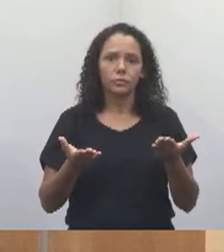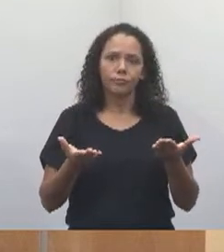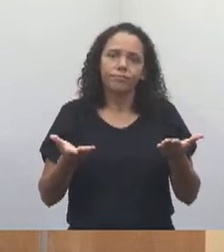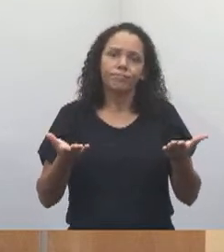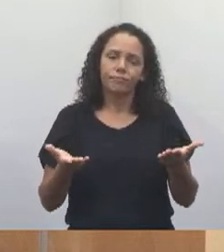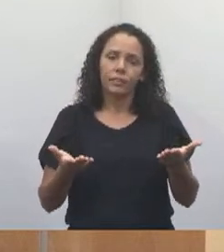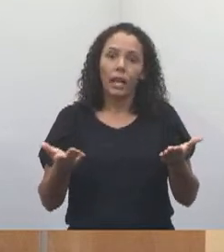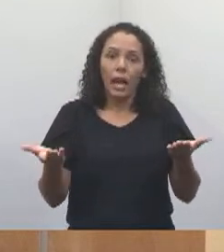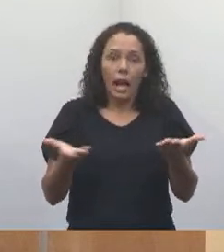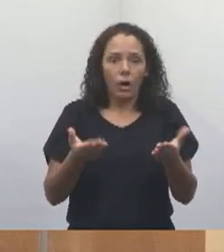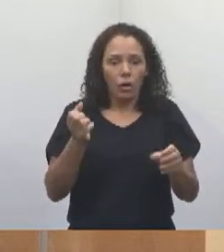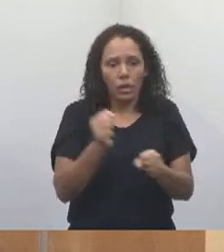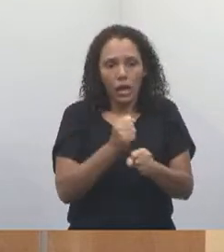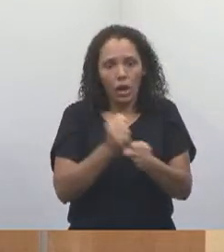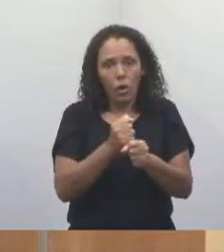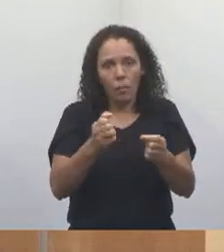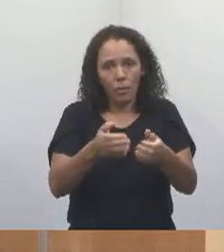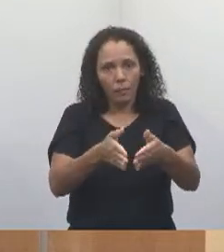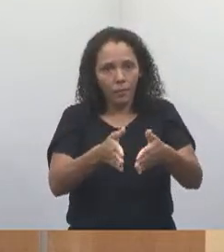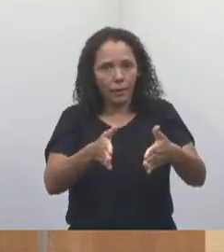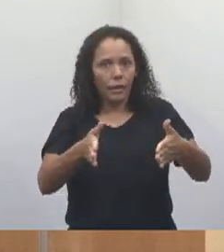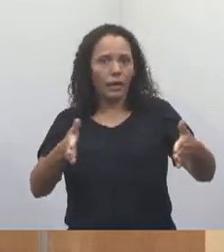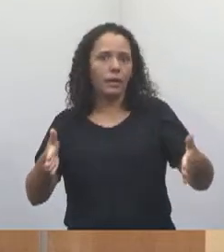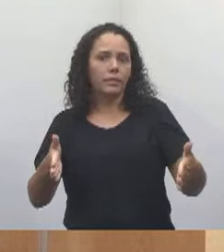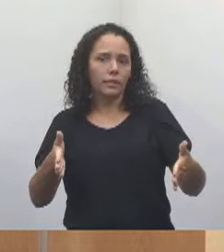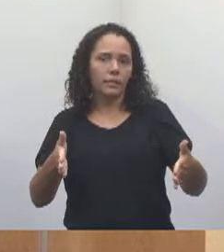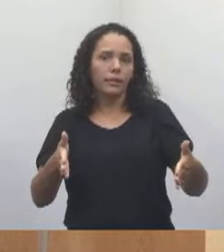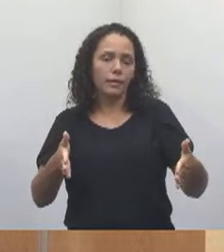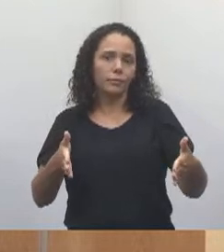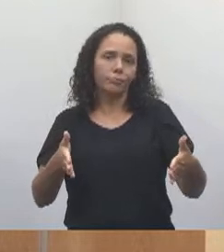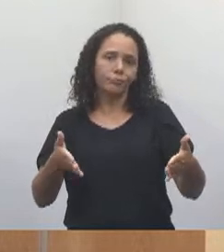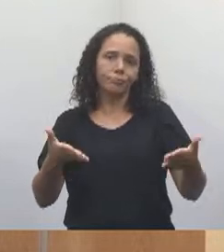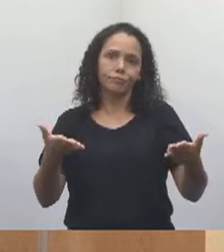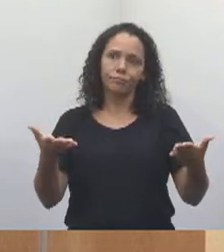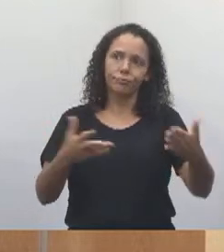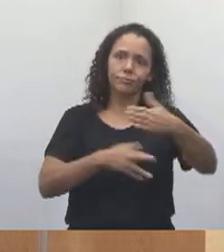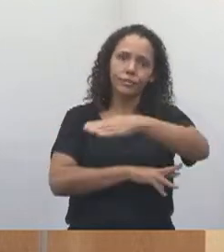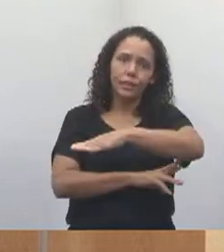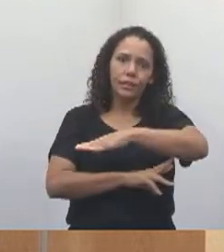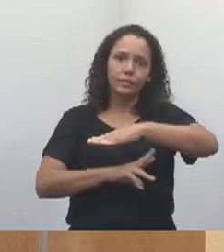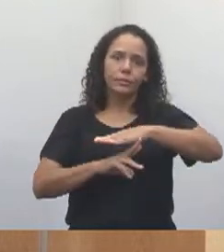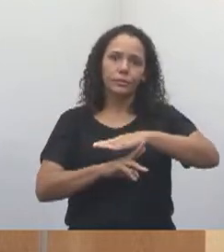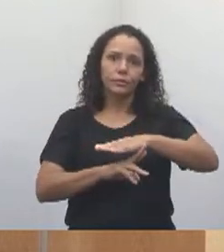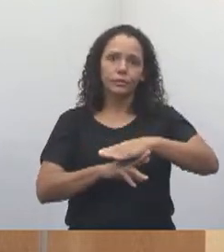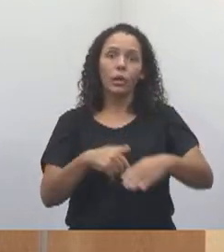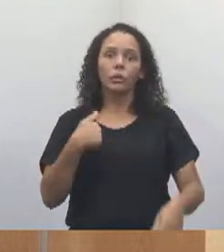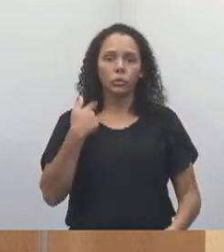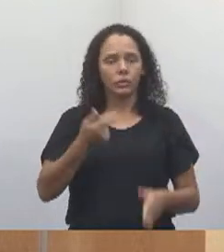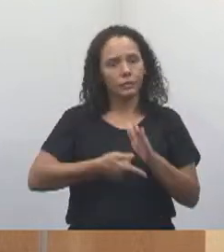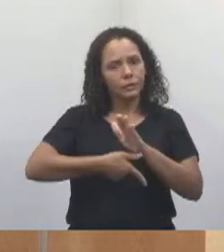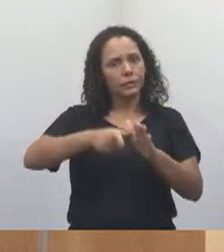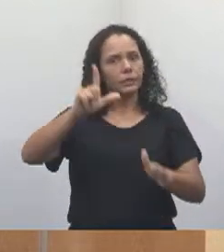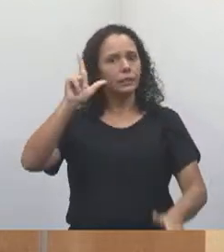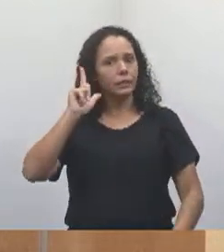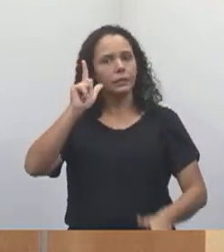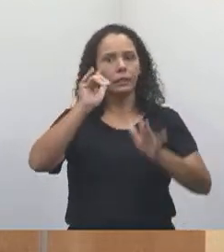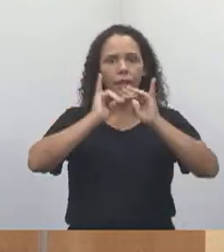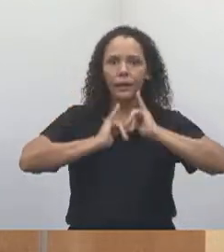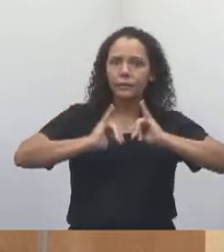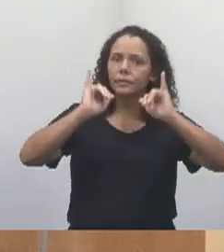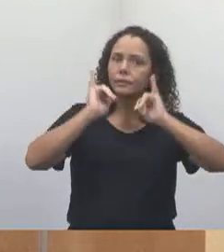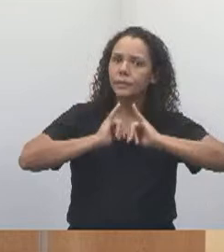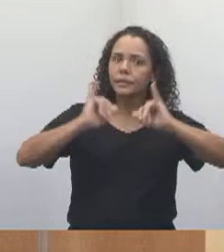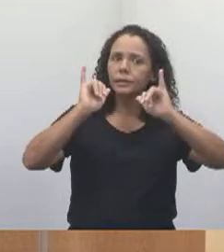largando lá o final do viaduto, ou seja, falamos, falamos, falamos e o prejuízo foi